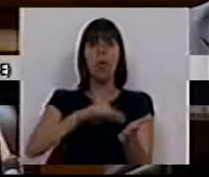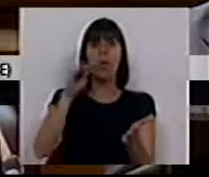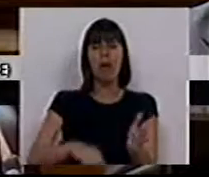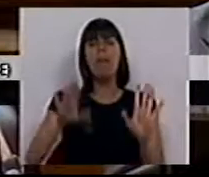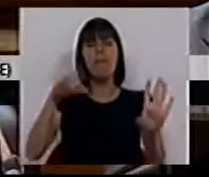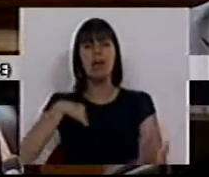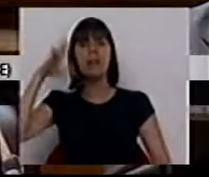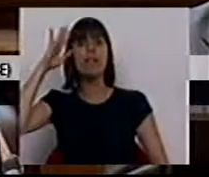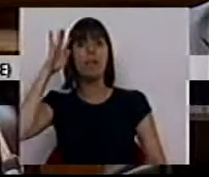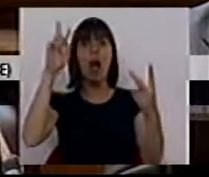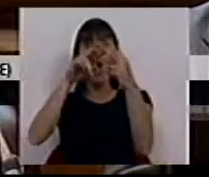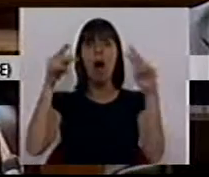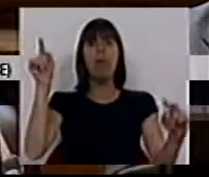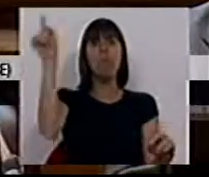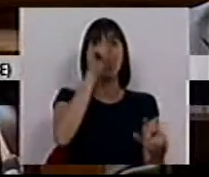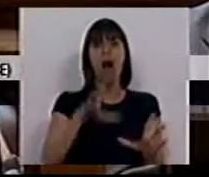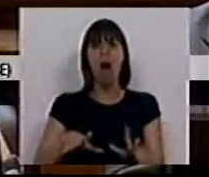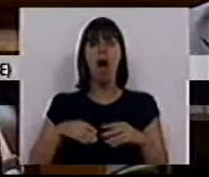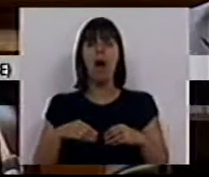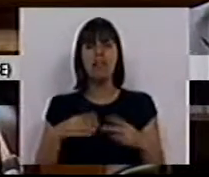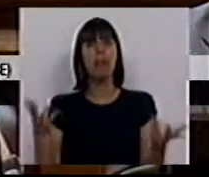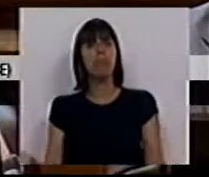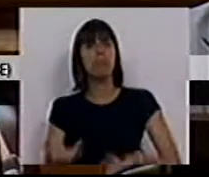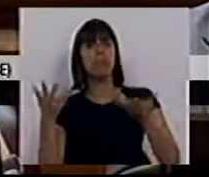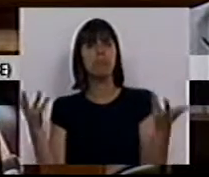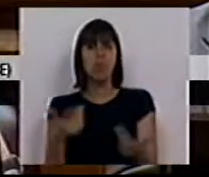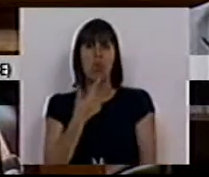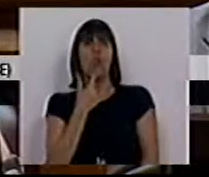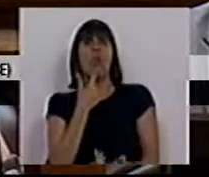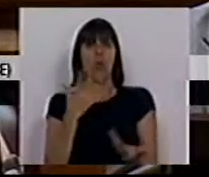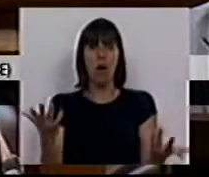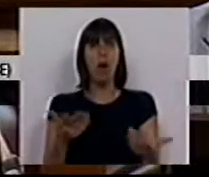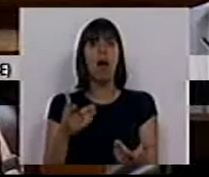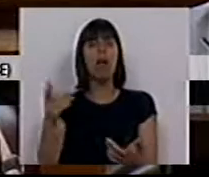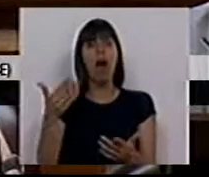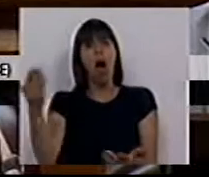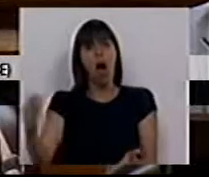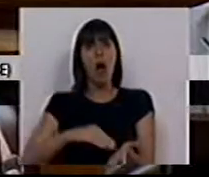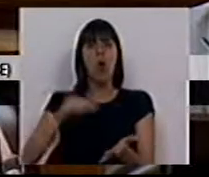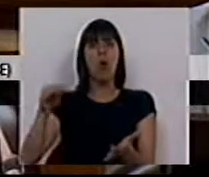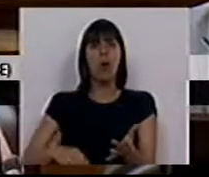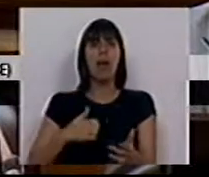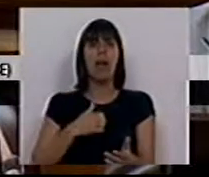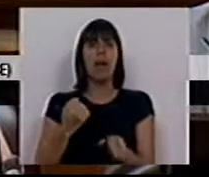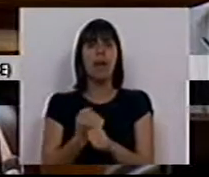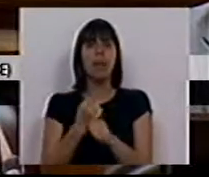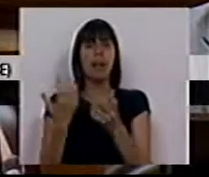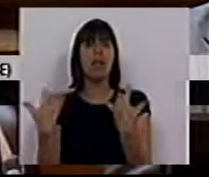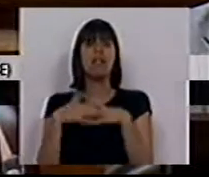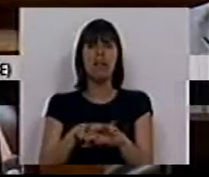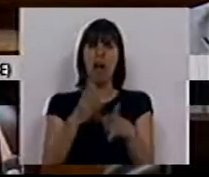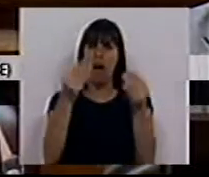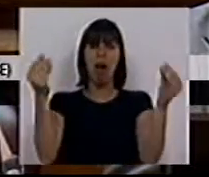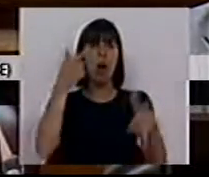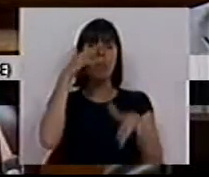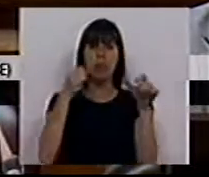Mas sabemos também que as autarquias têm aceitado passivamente demais o recurso aos contratos de emprego e inserção. Há